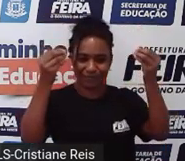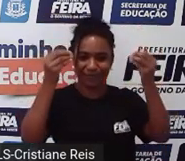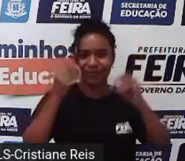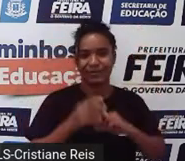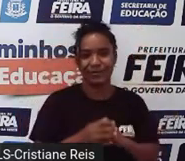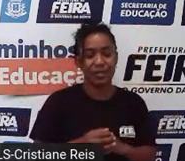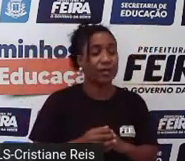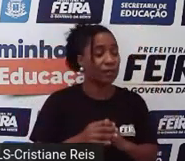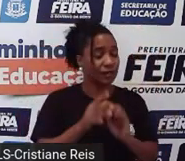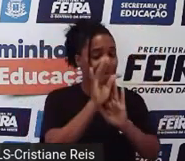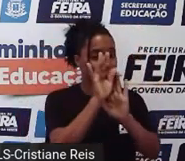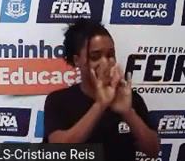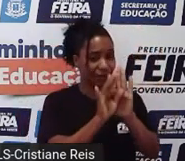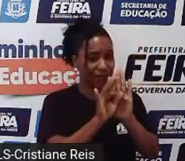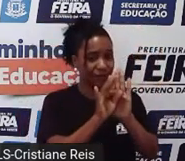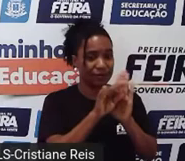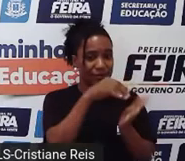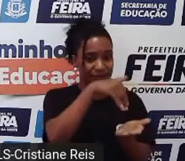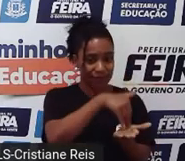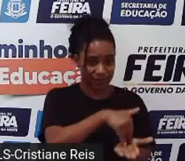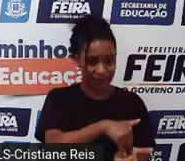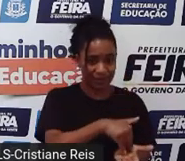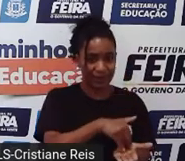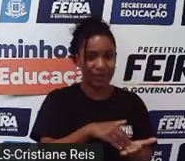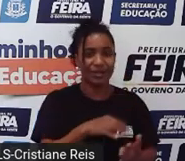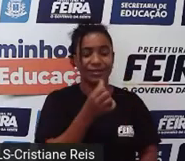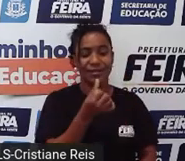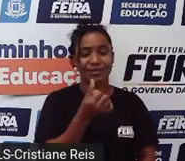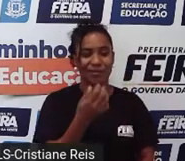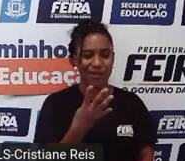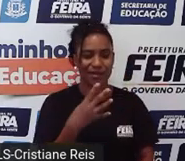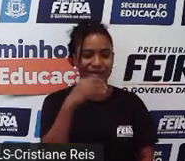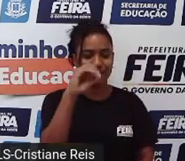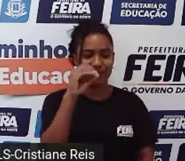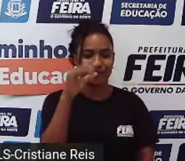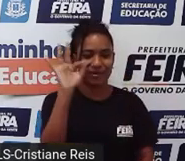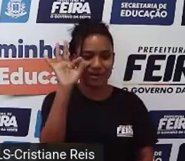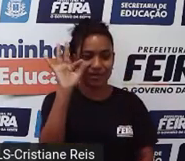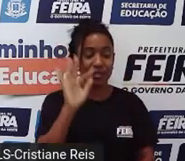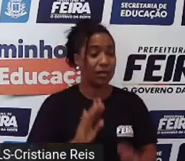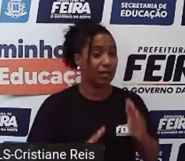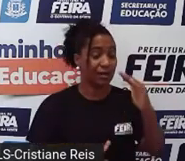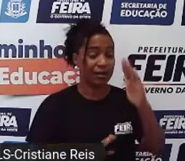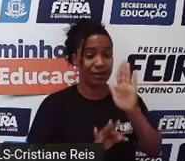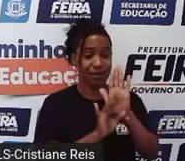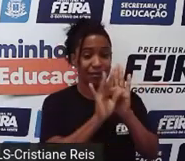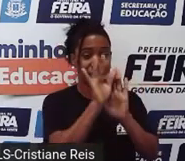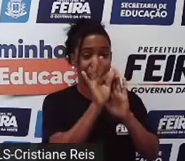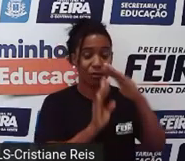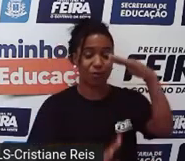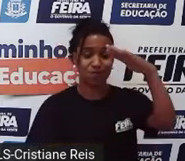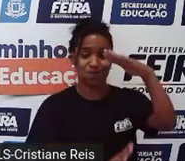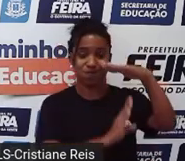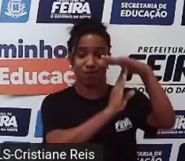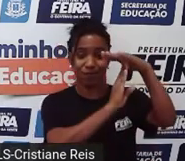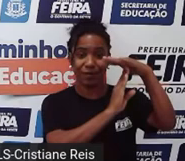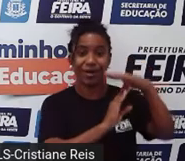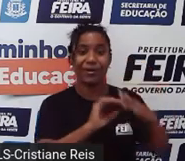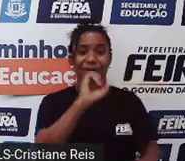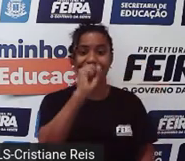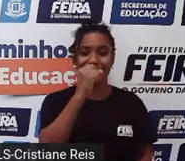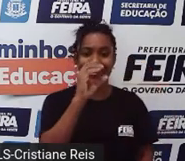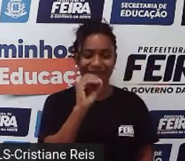mínima, 64 degrees Fahrenheit. E temperatura máxima, 80 degrees Fahrenheit.